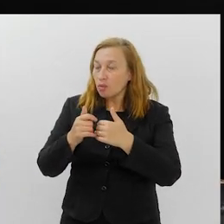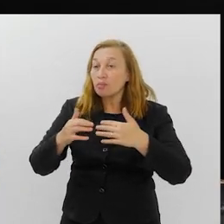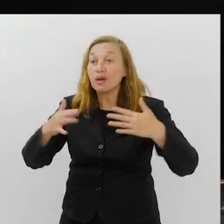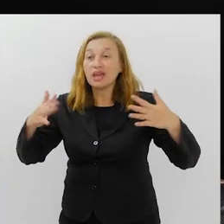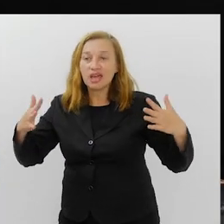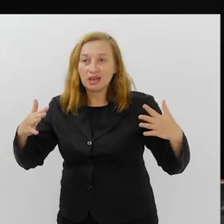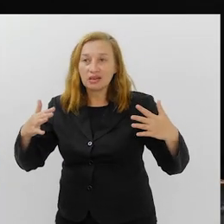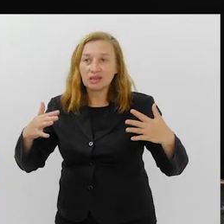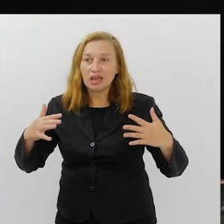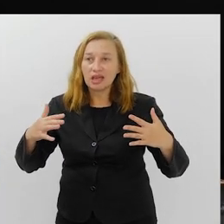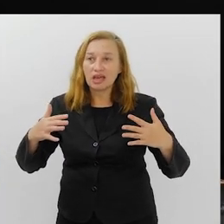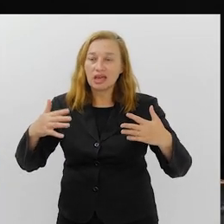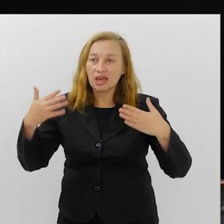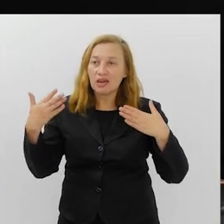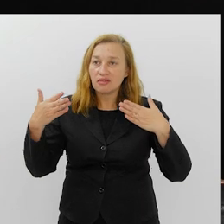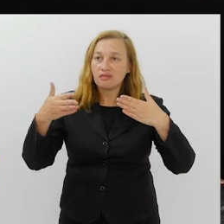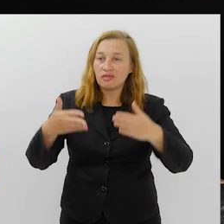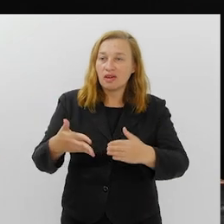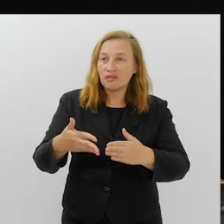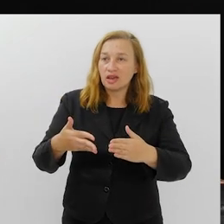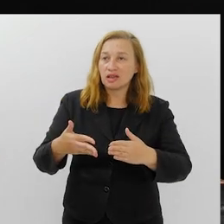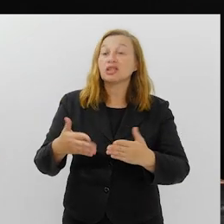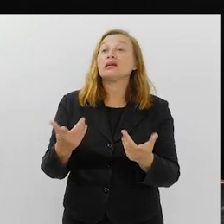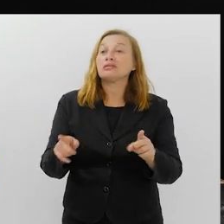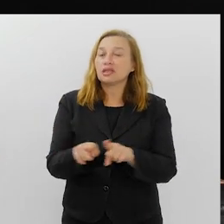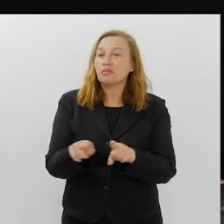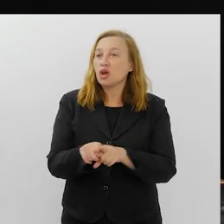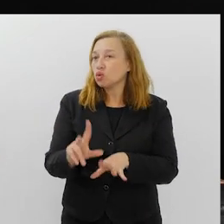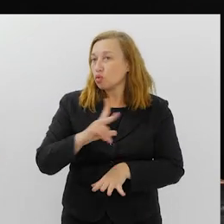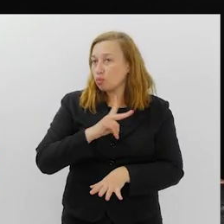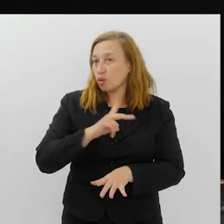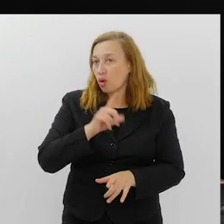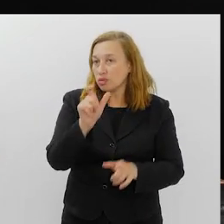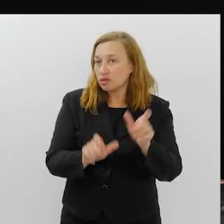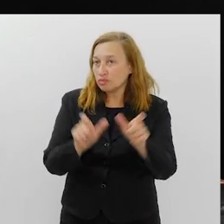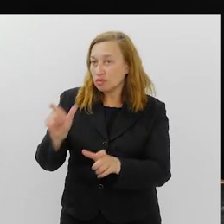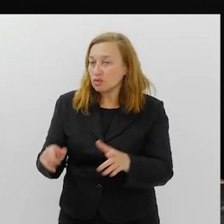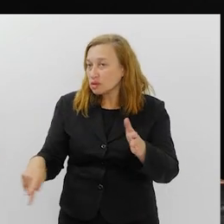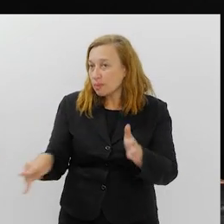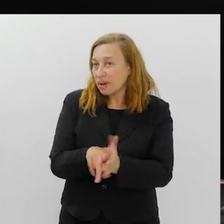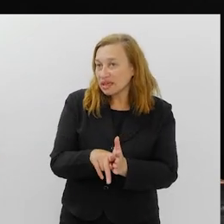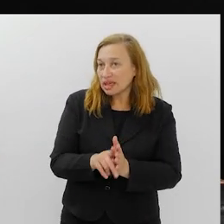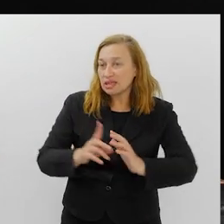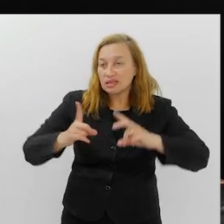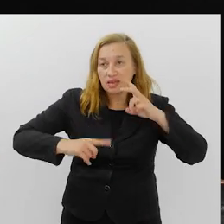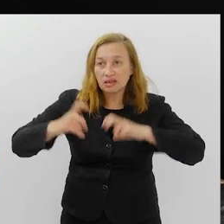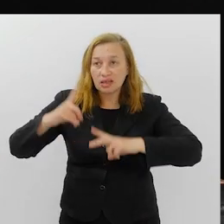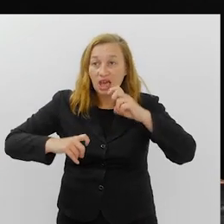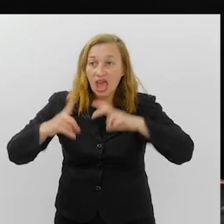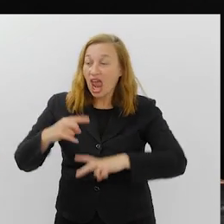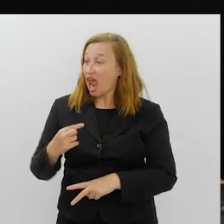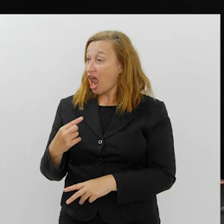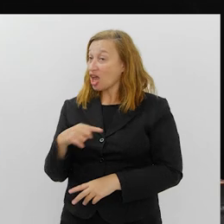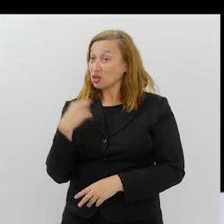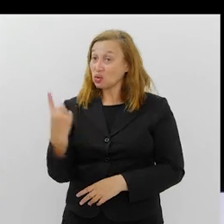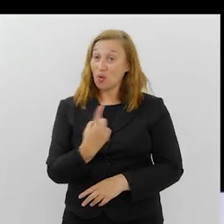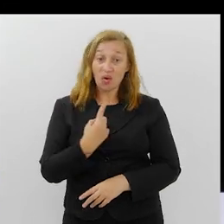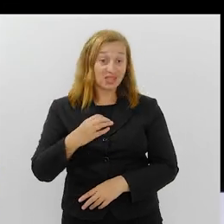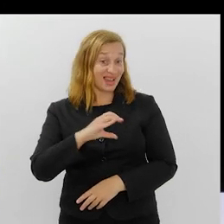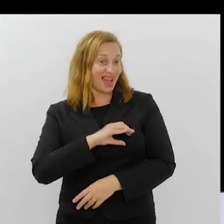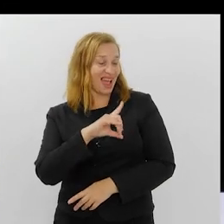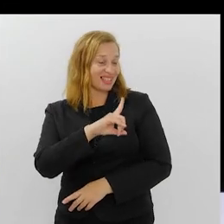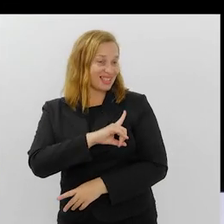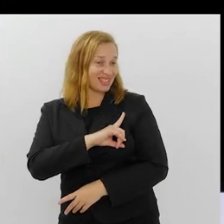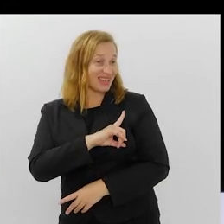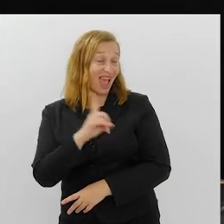apareceram na mesma hora. Isso certamente deve ter levado até a autoestima do próprio componente. que, nossa, essa é a nossa Caxias. É verdade.